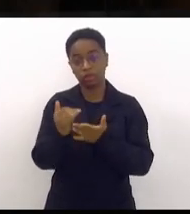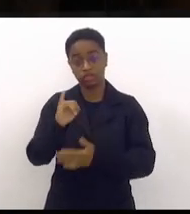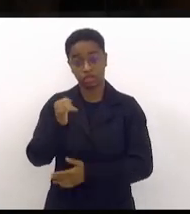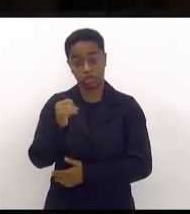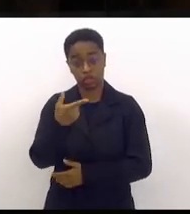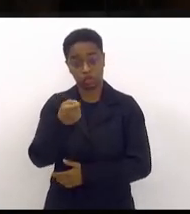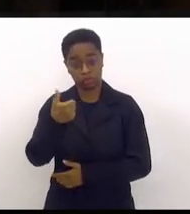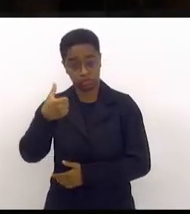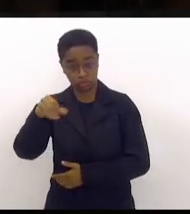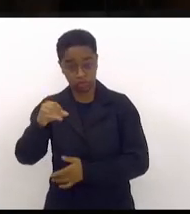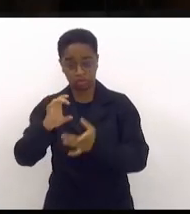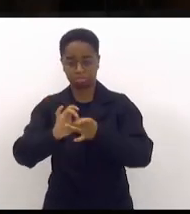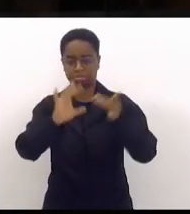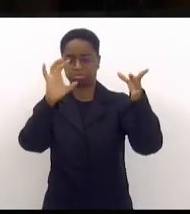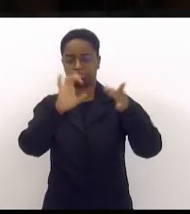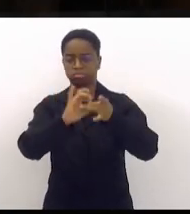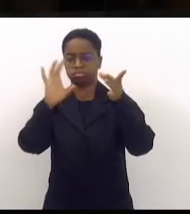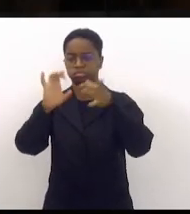arma liberou geral.